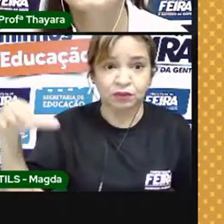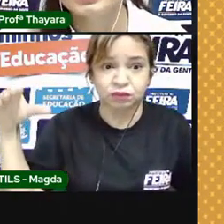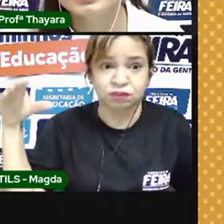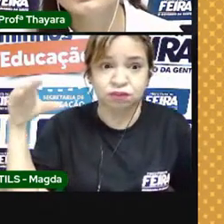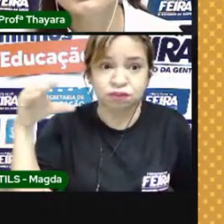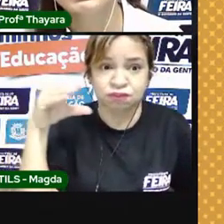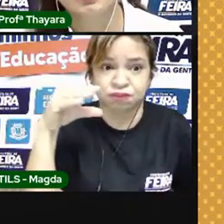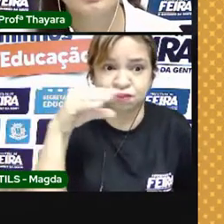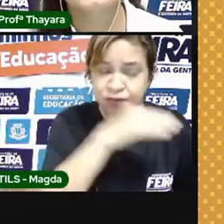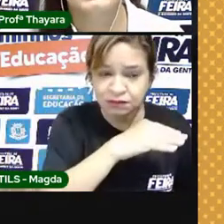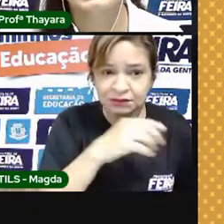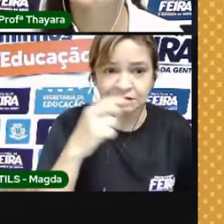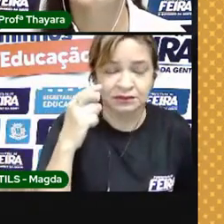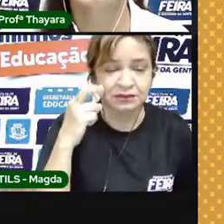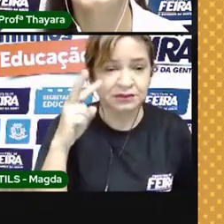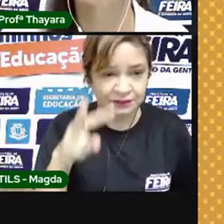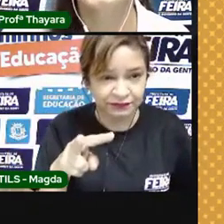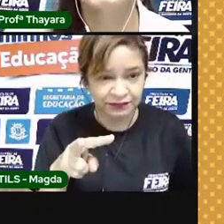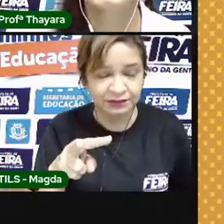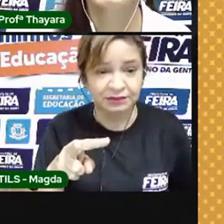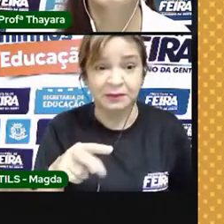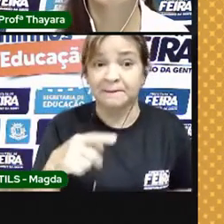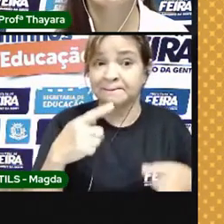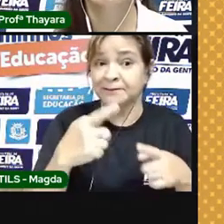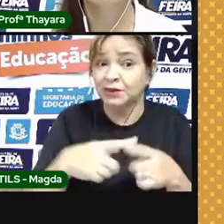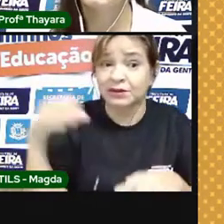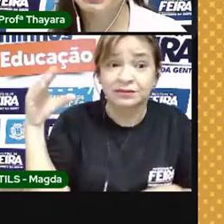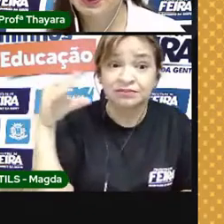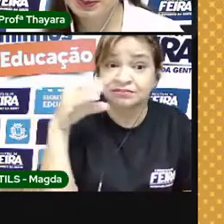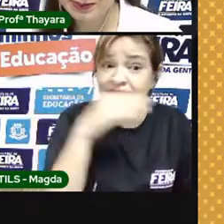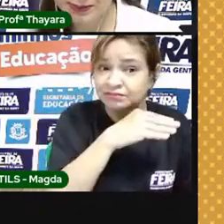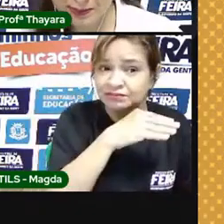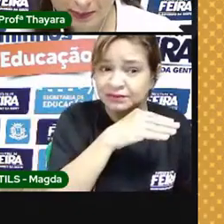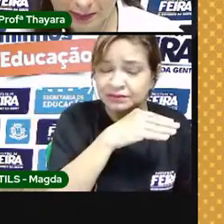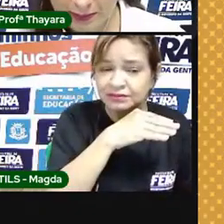passar da troposfera e chegar até a estratosfera.